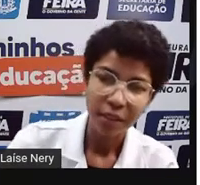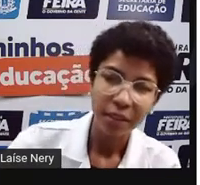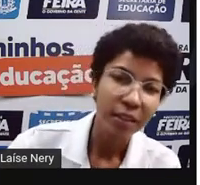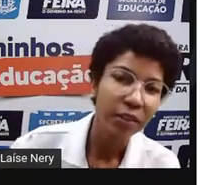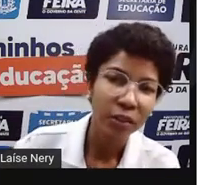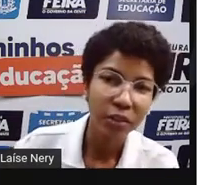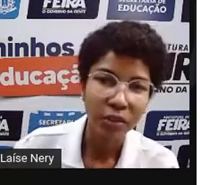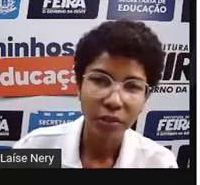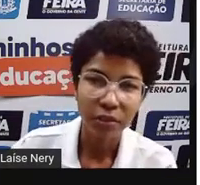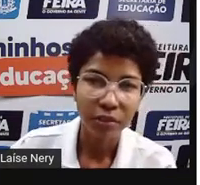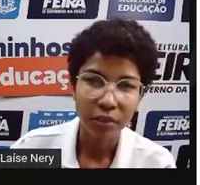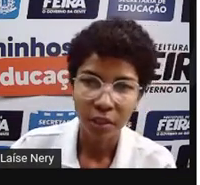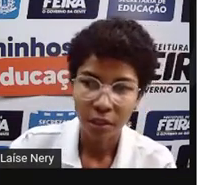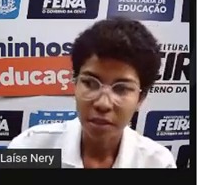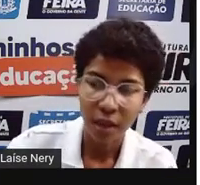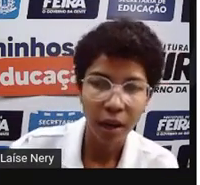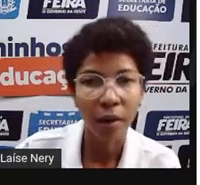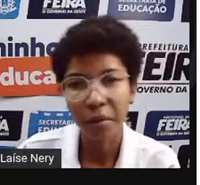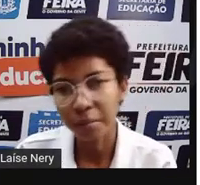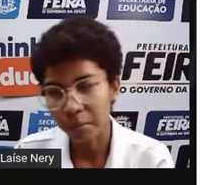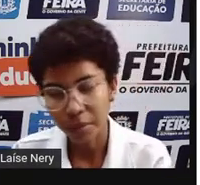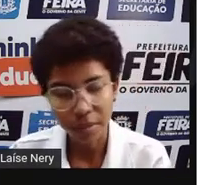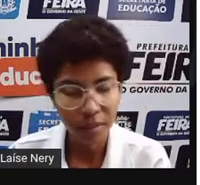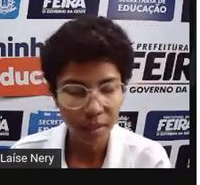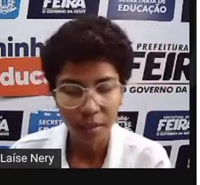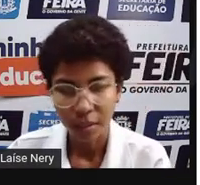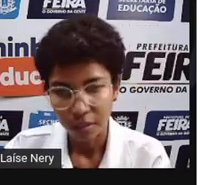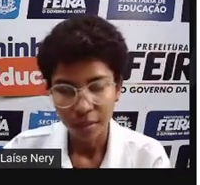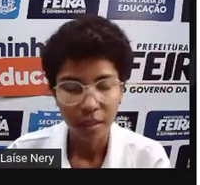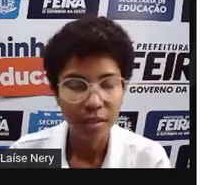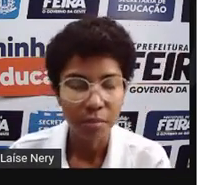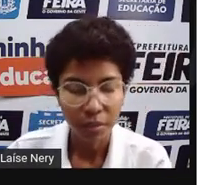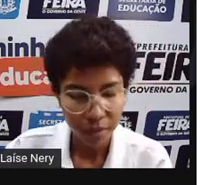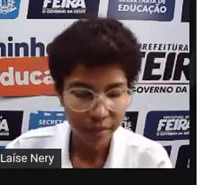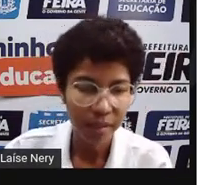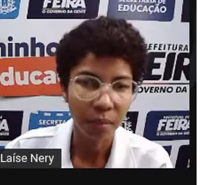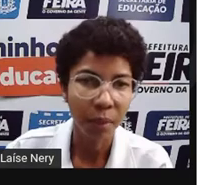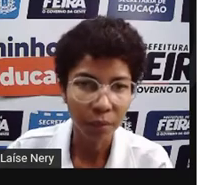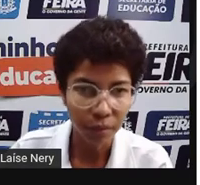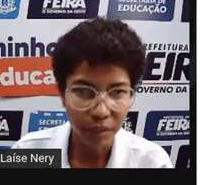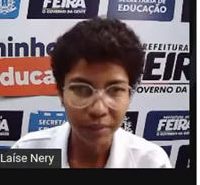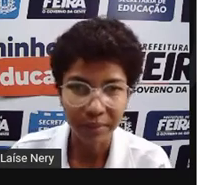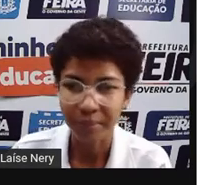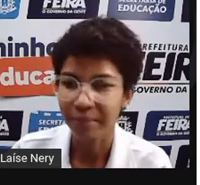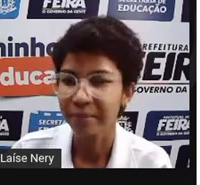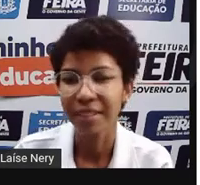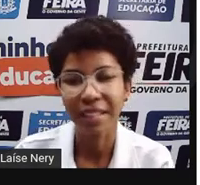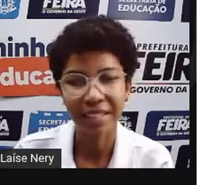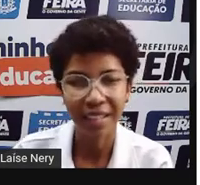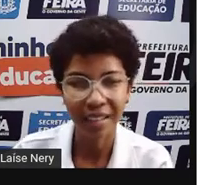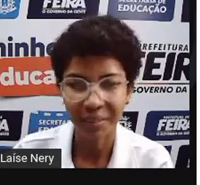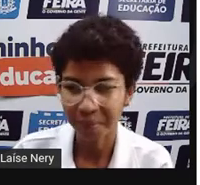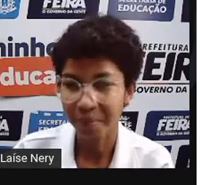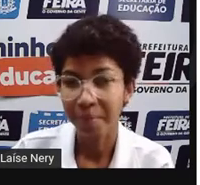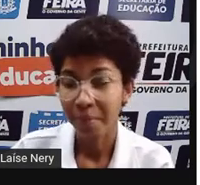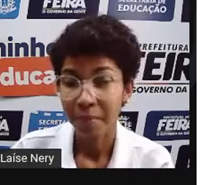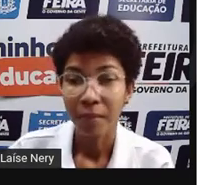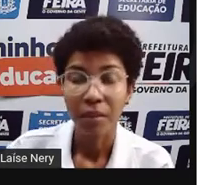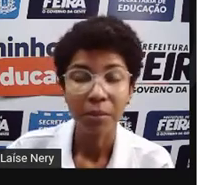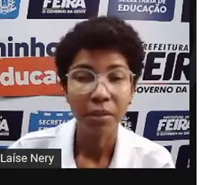na nossa aula. Pode ser recebido, você vai ser bem-vindo. Tá certo?